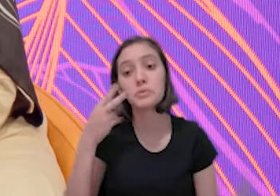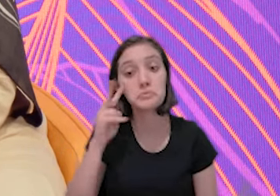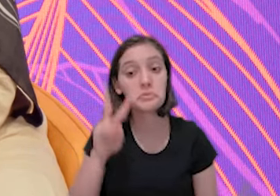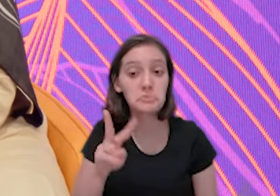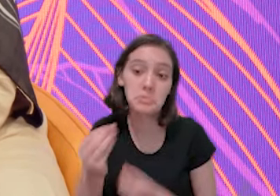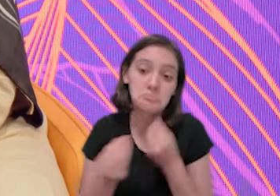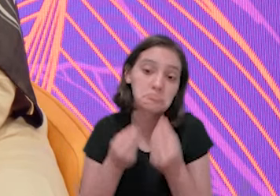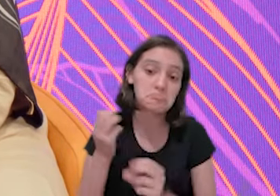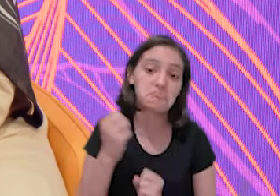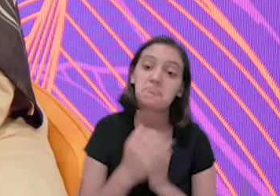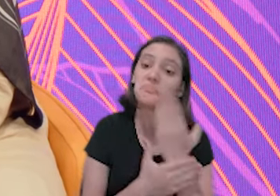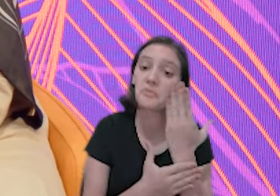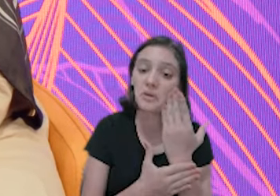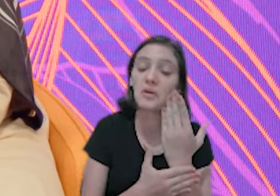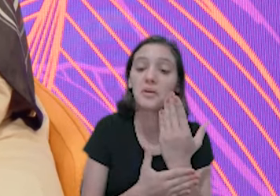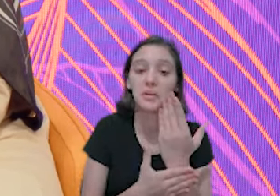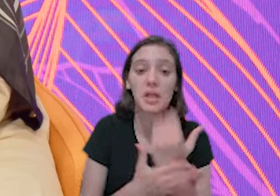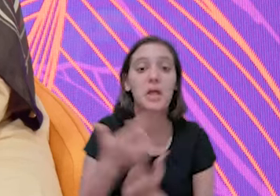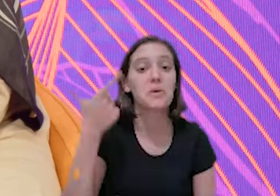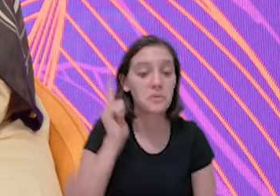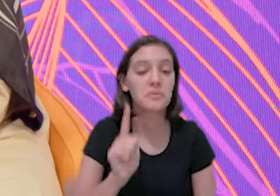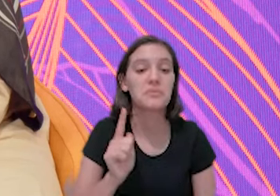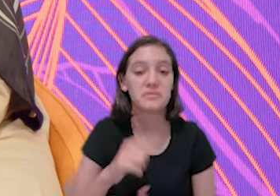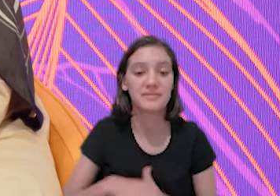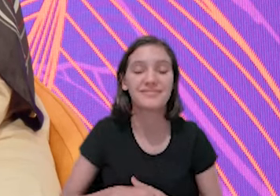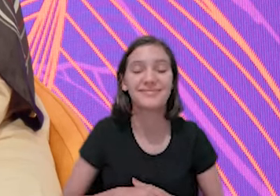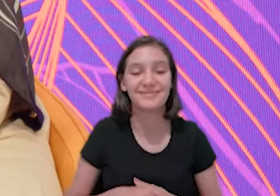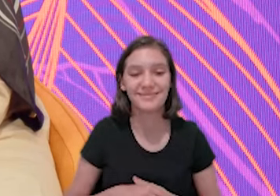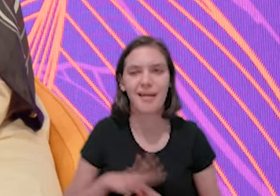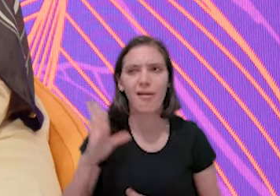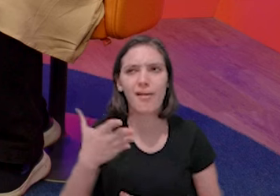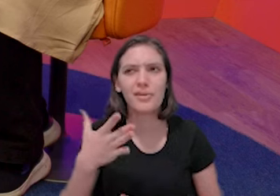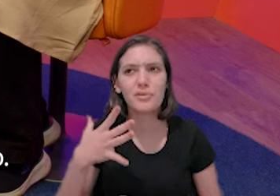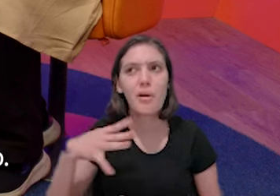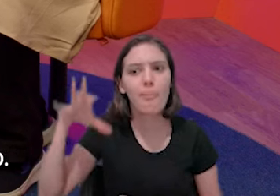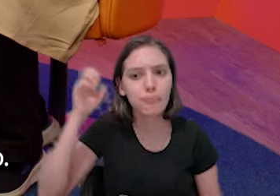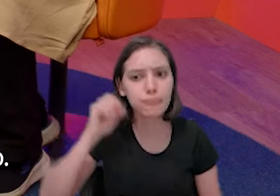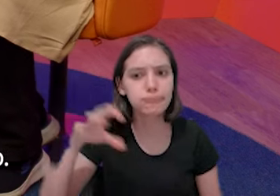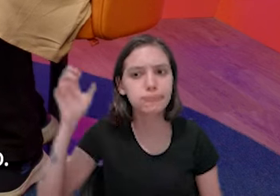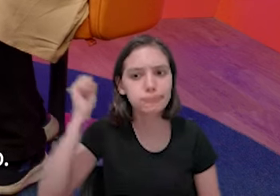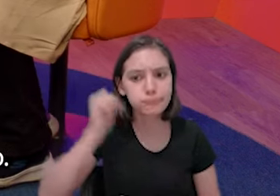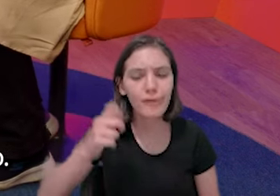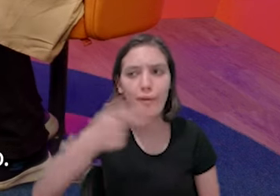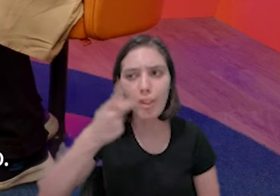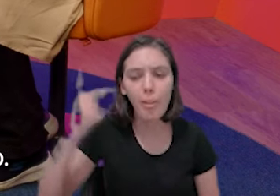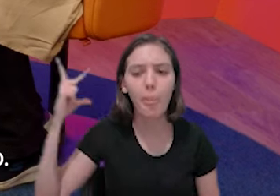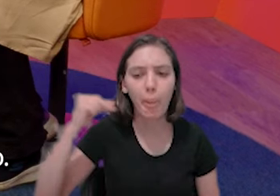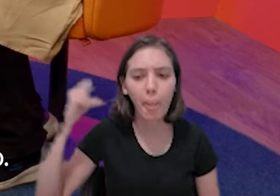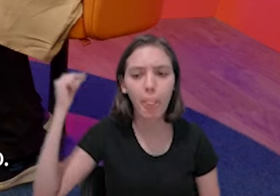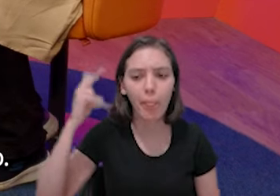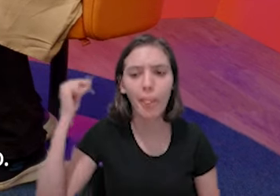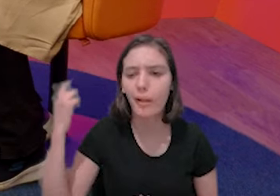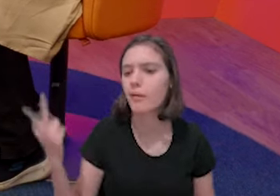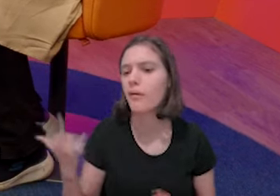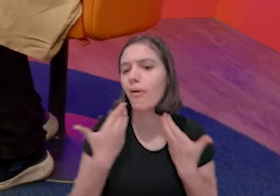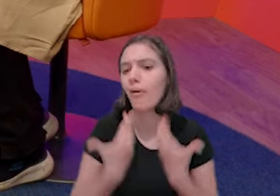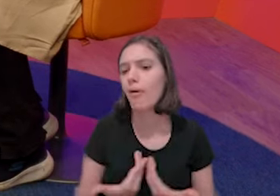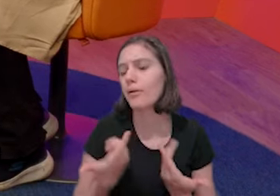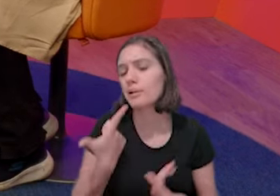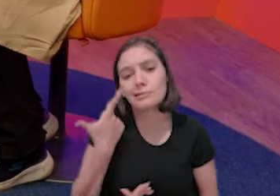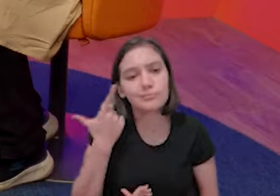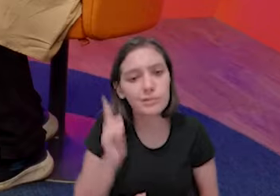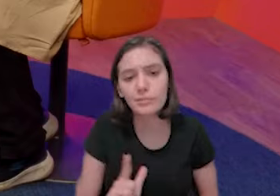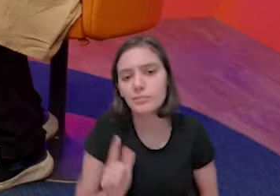traz minha documentação, eu falei, vamos ver. Será que vai dar certo, né? Já tinha ouvido tanto, né? muitas pessoas